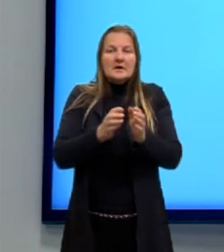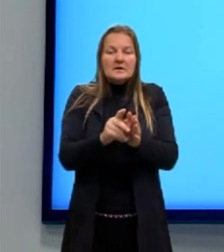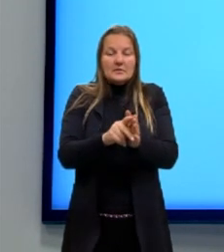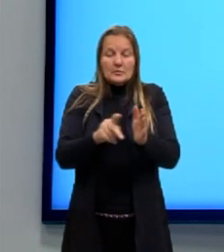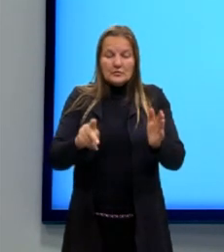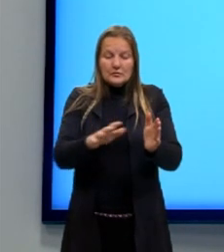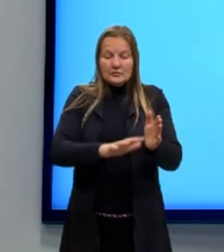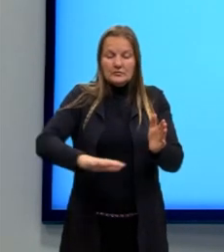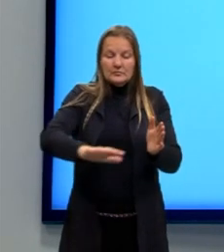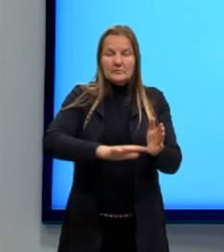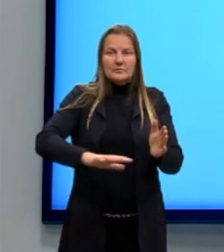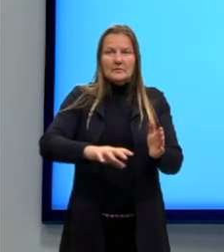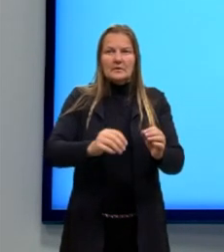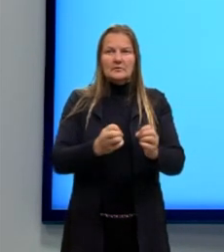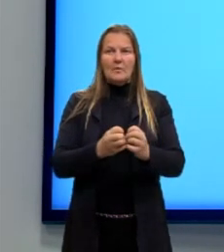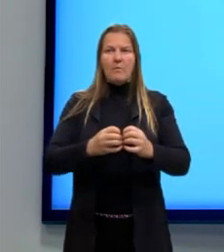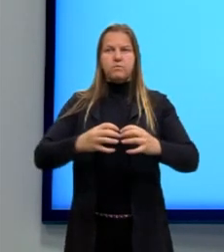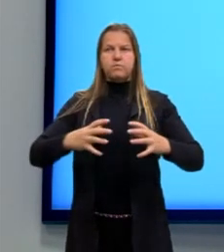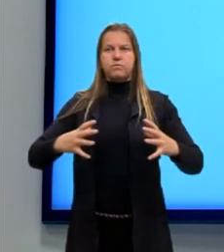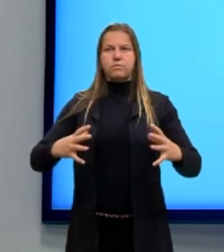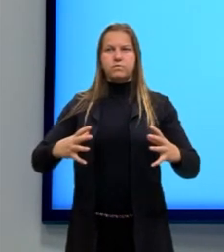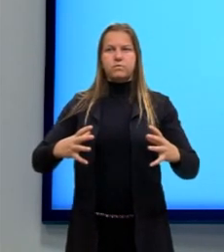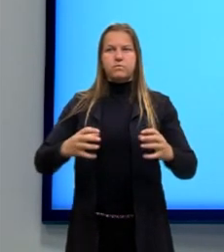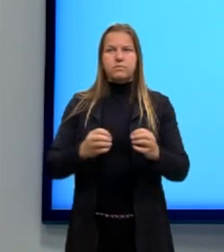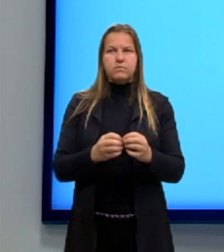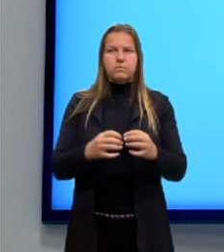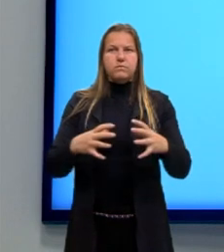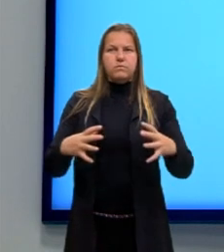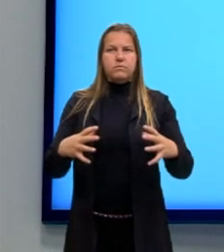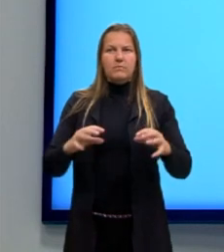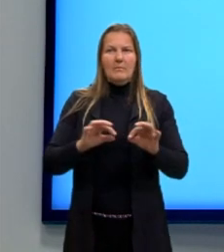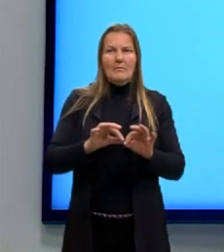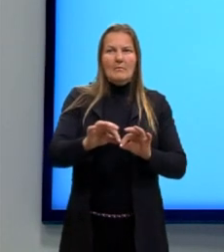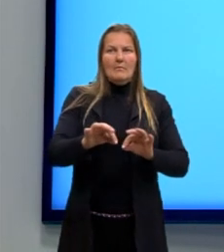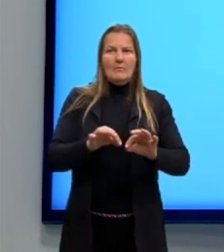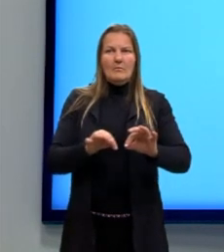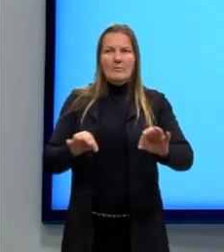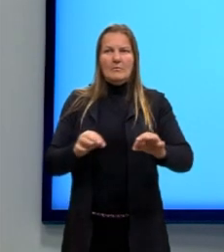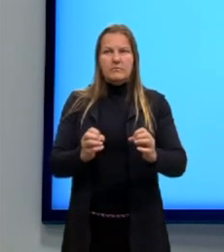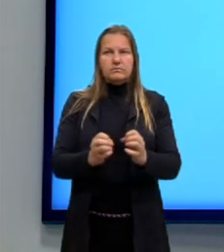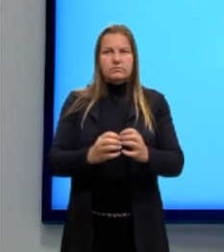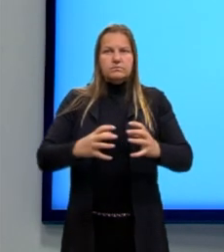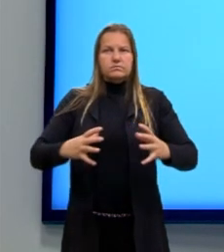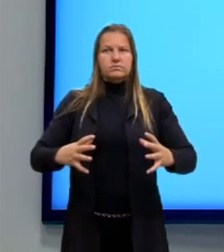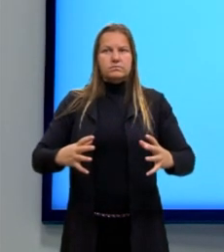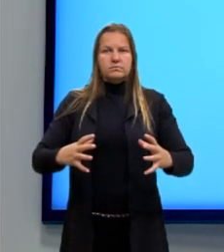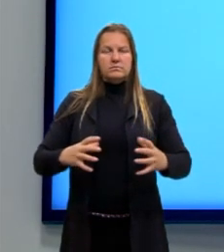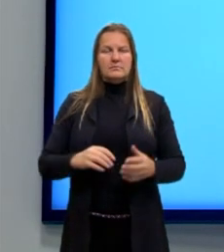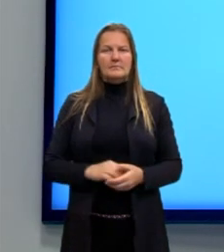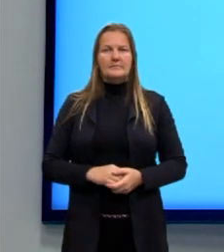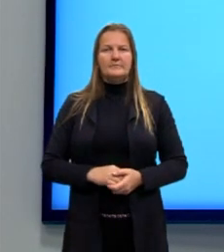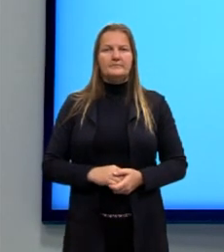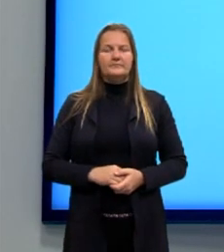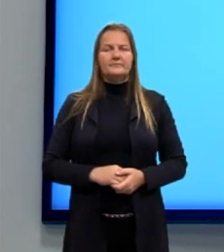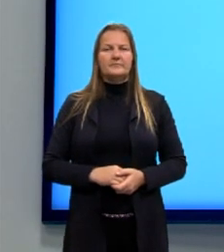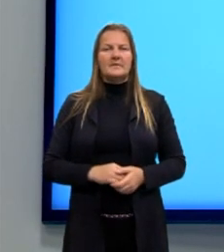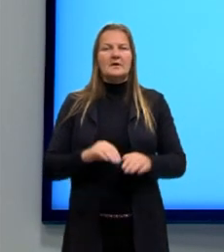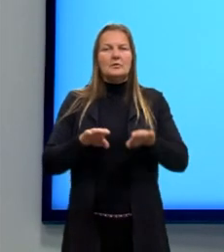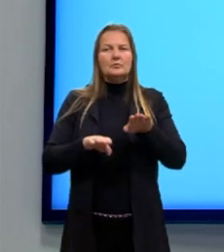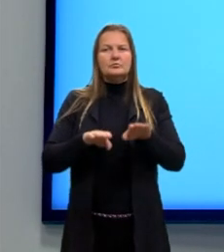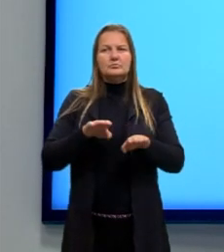moléculas vão querer novamente ocupar aquele espaço atrás da porta para se organizar, né? Porque tudo quer ficar em equilíbrio,